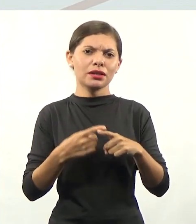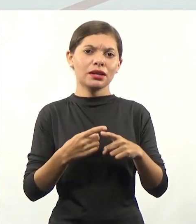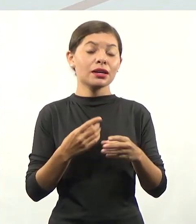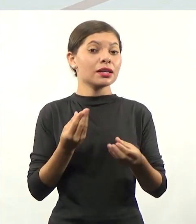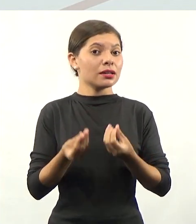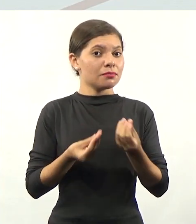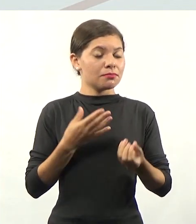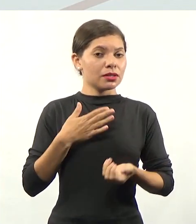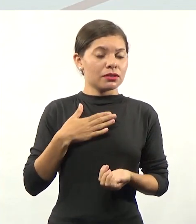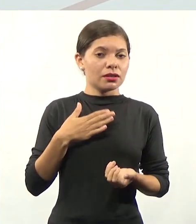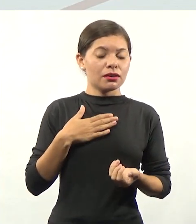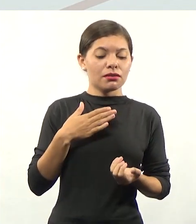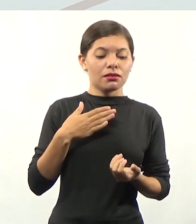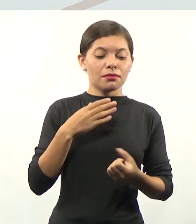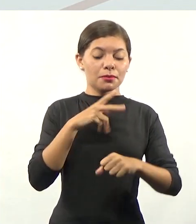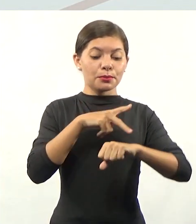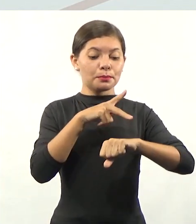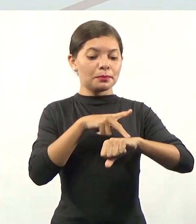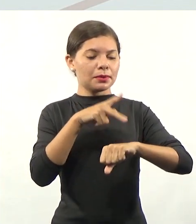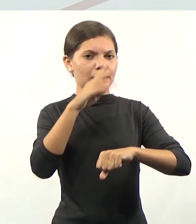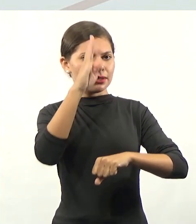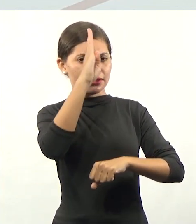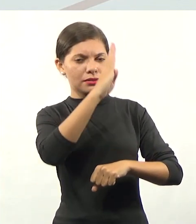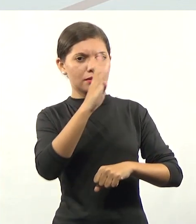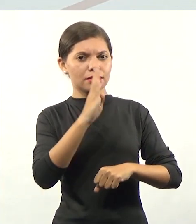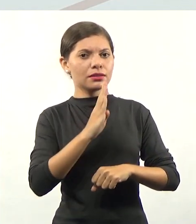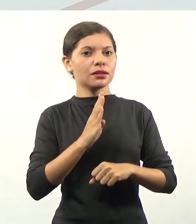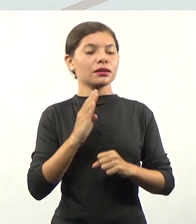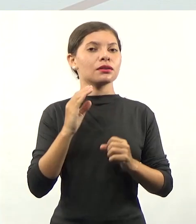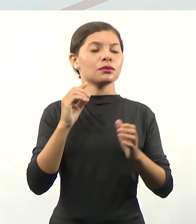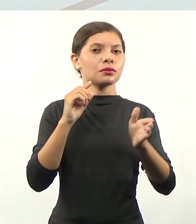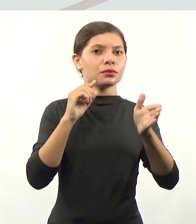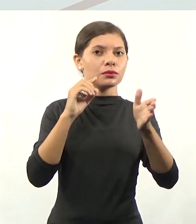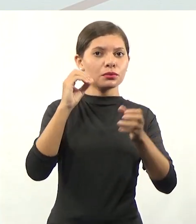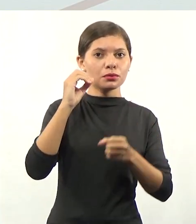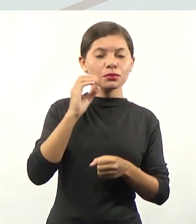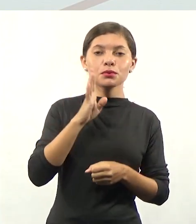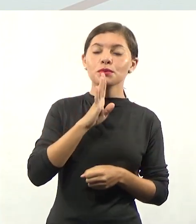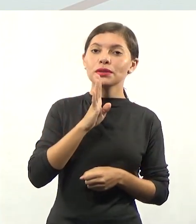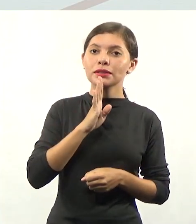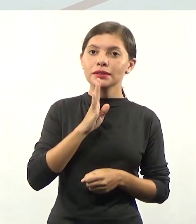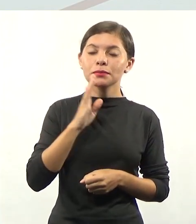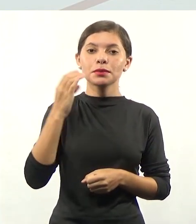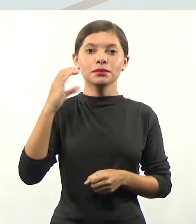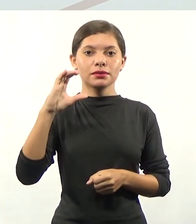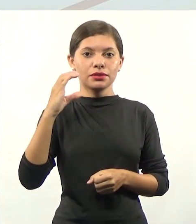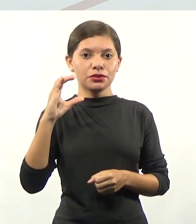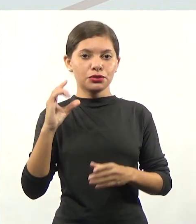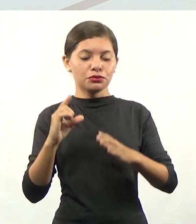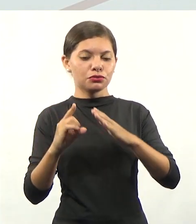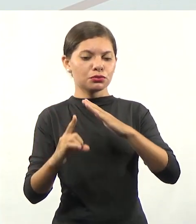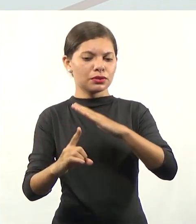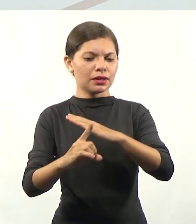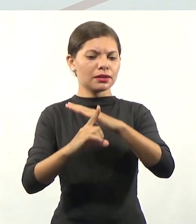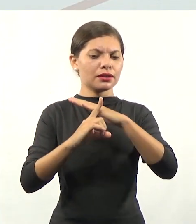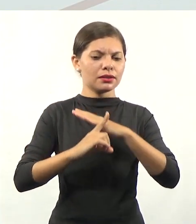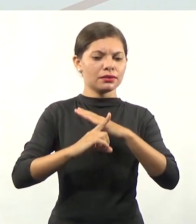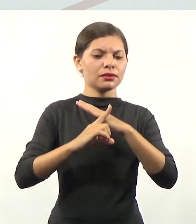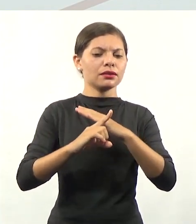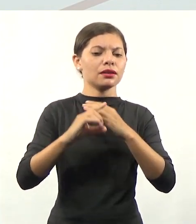um país que esteja pautado pelo conhecimento científico, que atenda a comunidade por meio da extensão, que